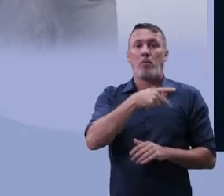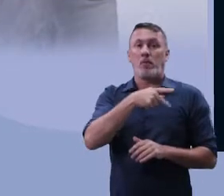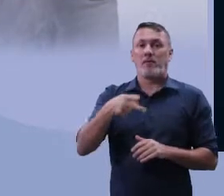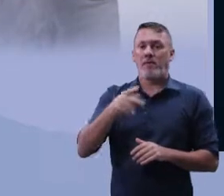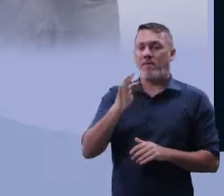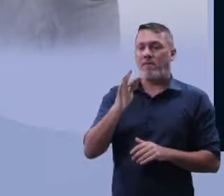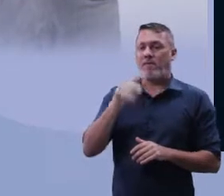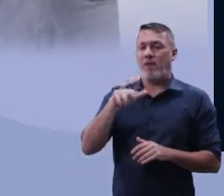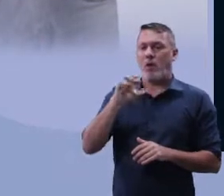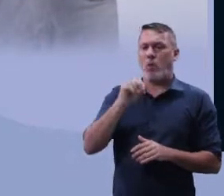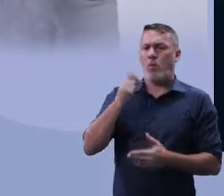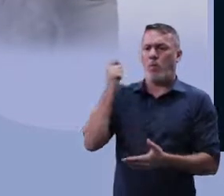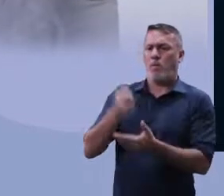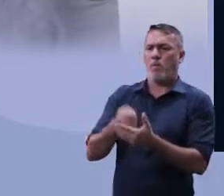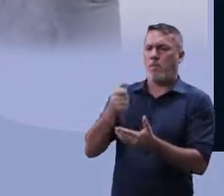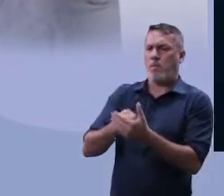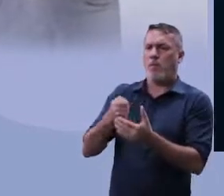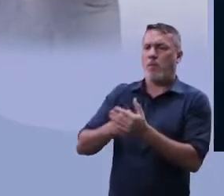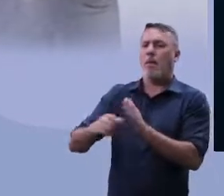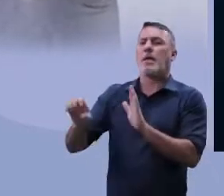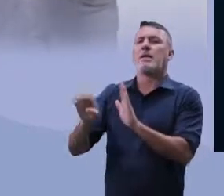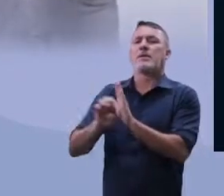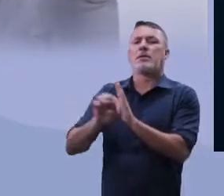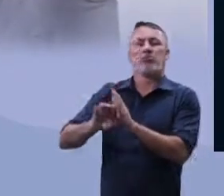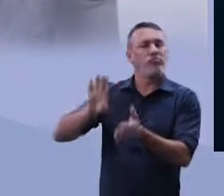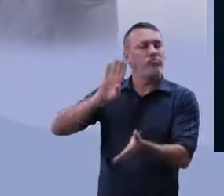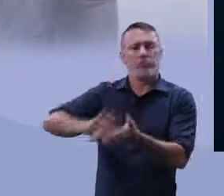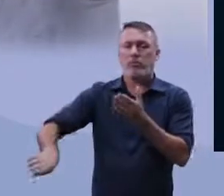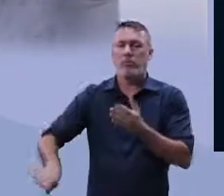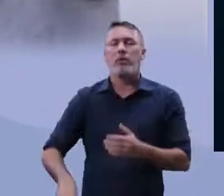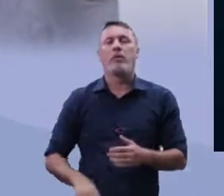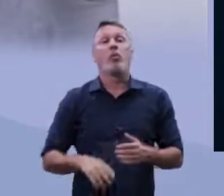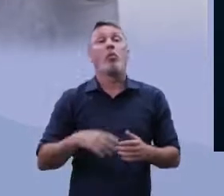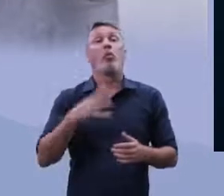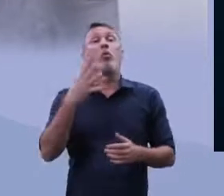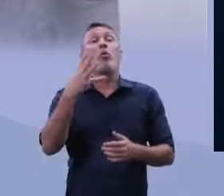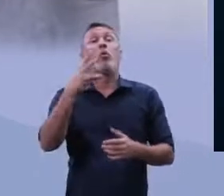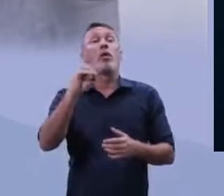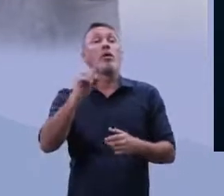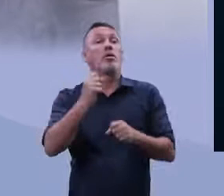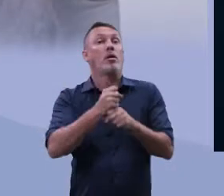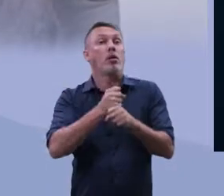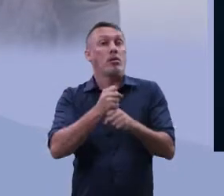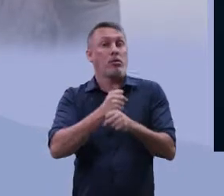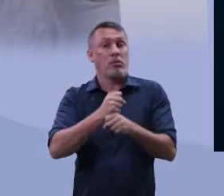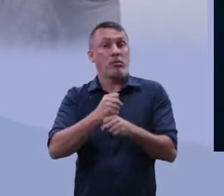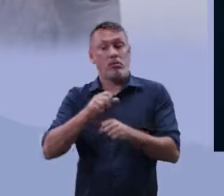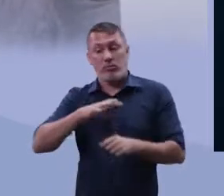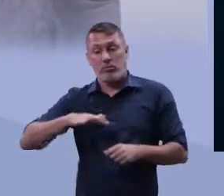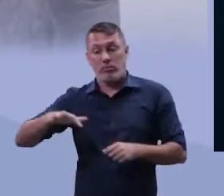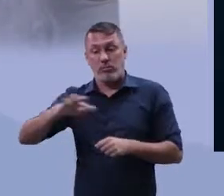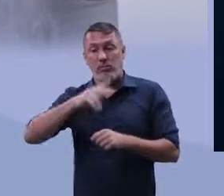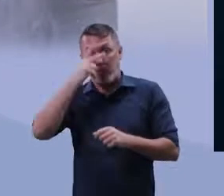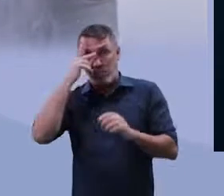Francisco Franco, esse Estatuto acabou sendo derrubado. E por quatro décadas, os